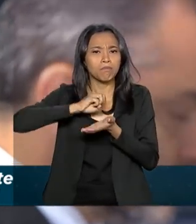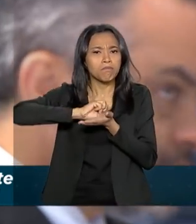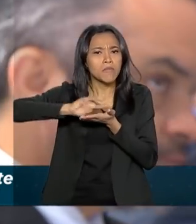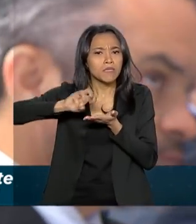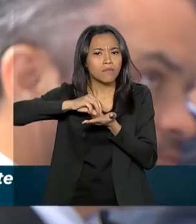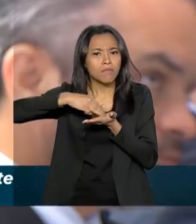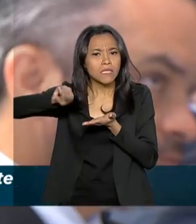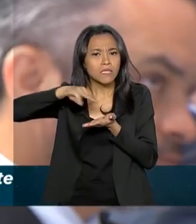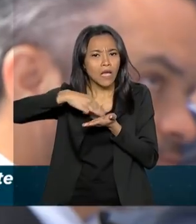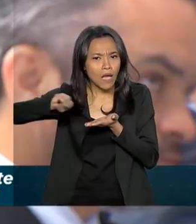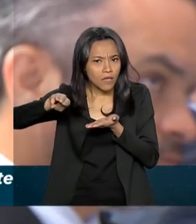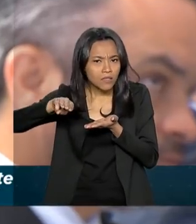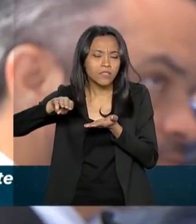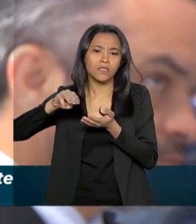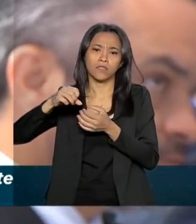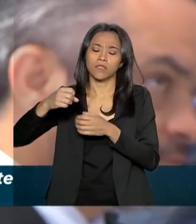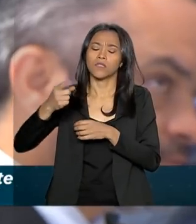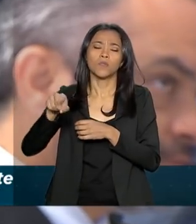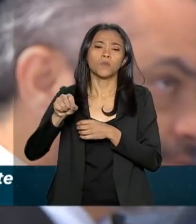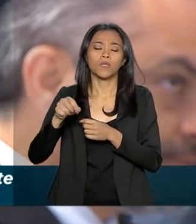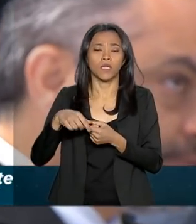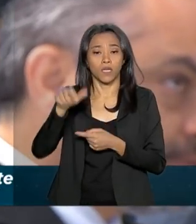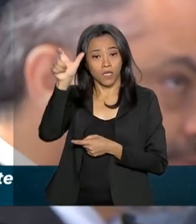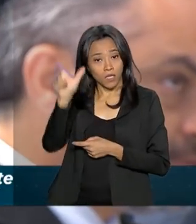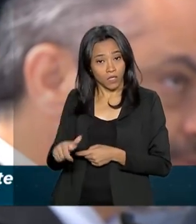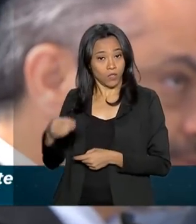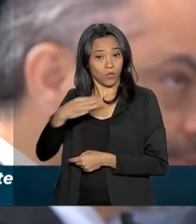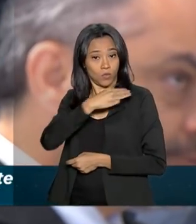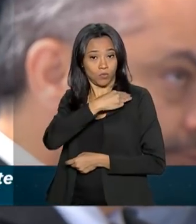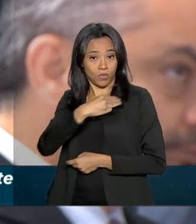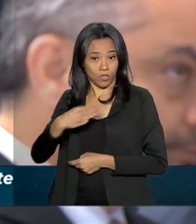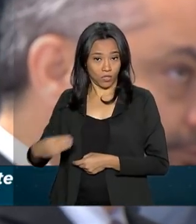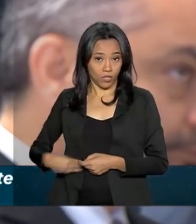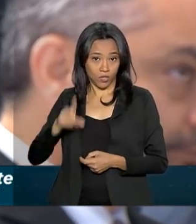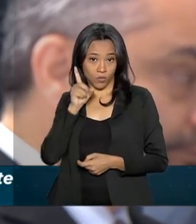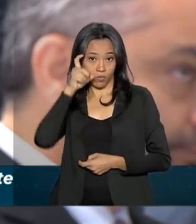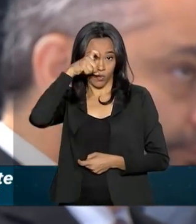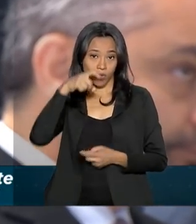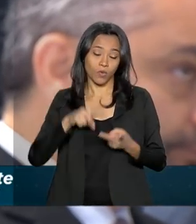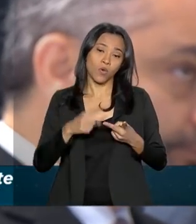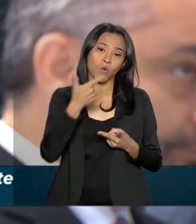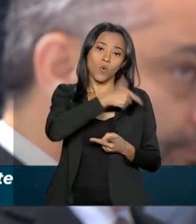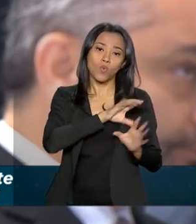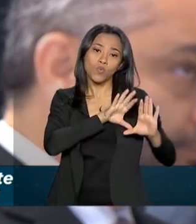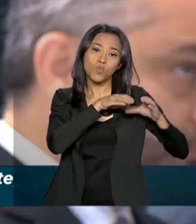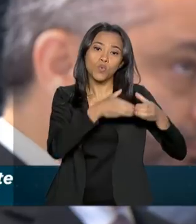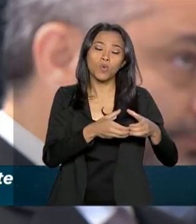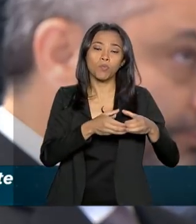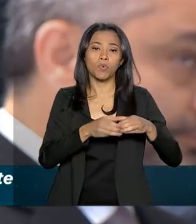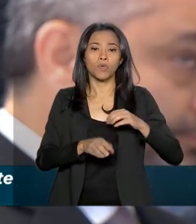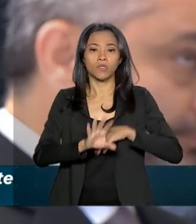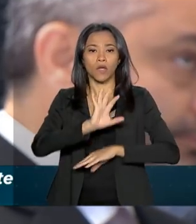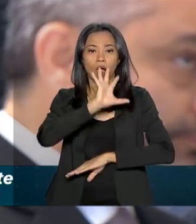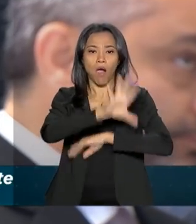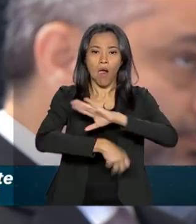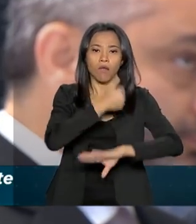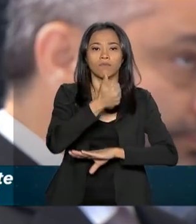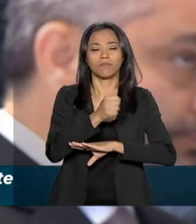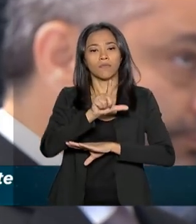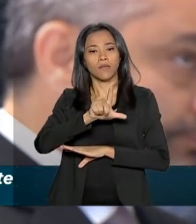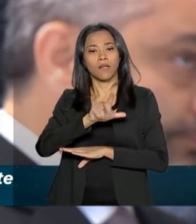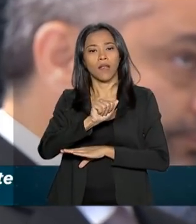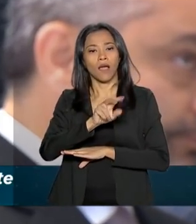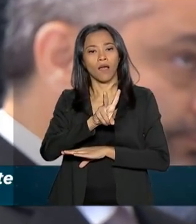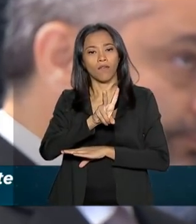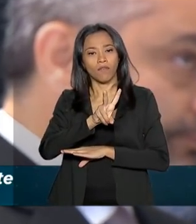basadas do ministro Sérgio Moro com integrantes da Lava Jato em Curitiba. O senhor gostaria de se manifestar